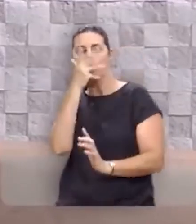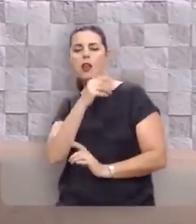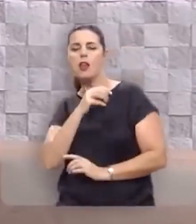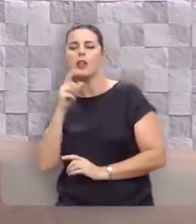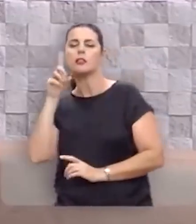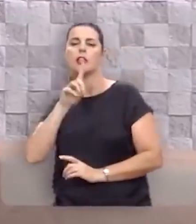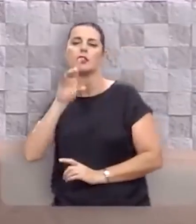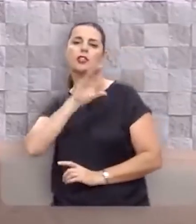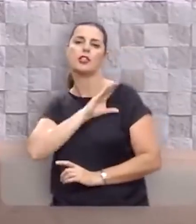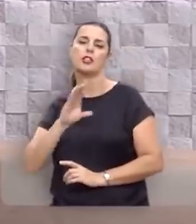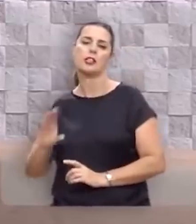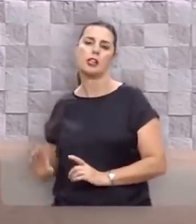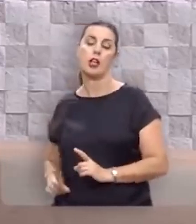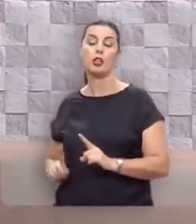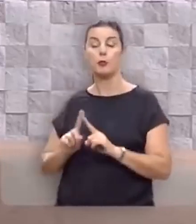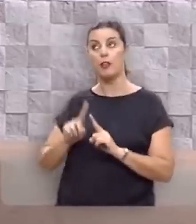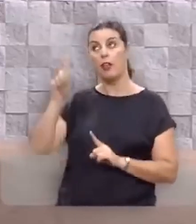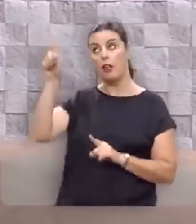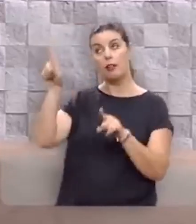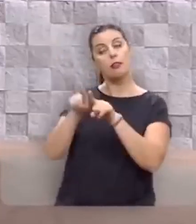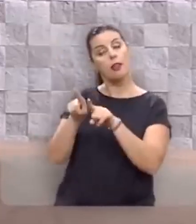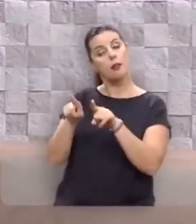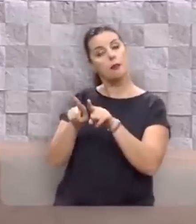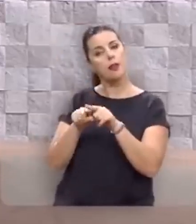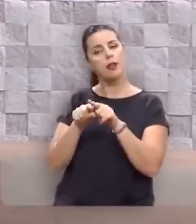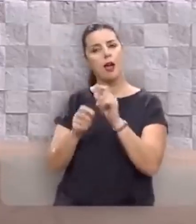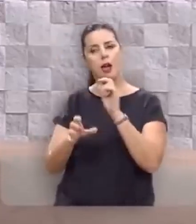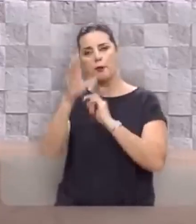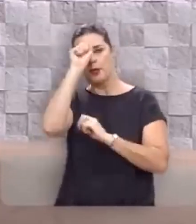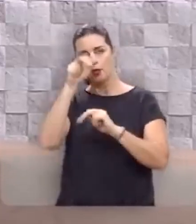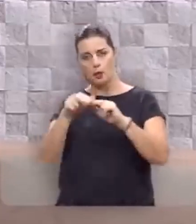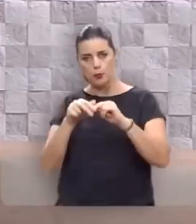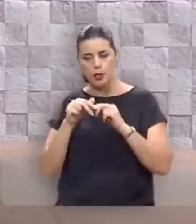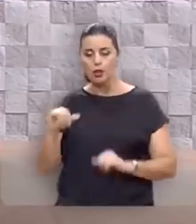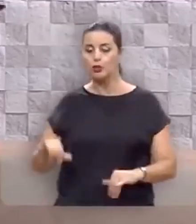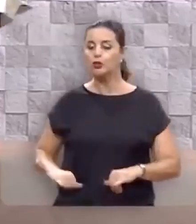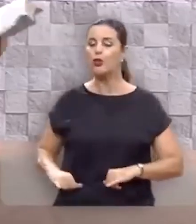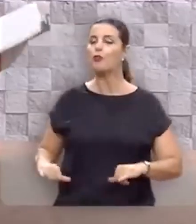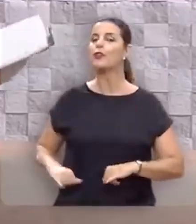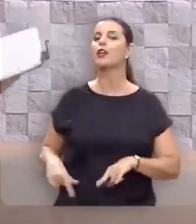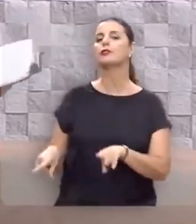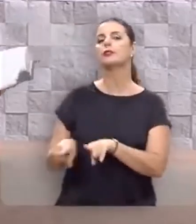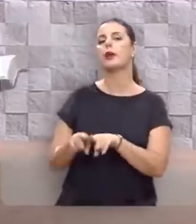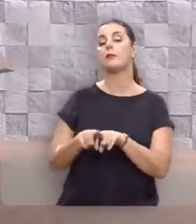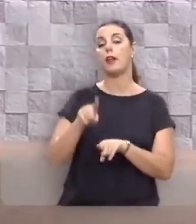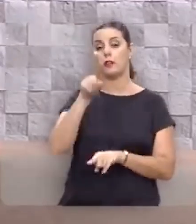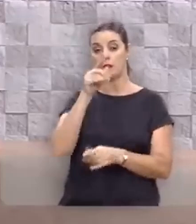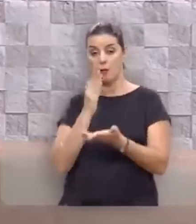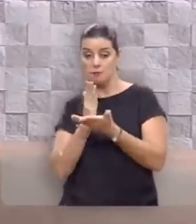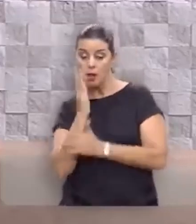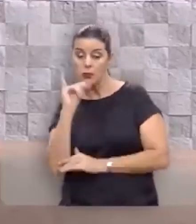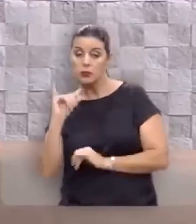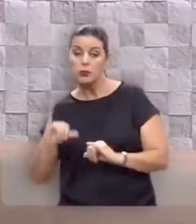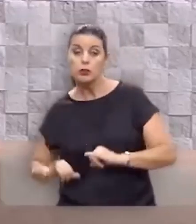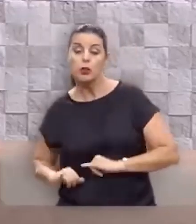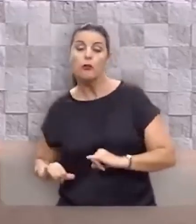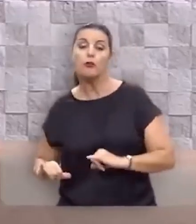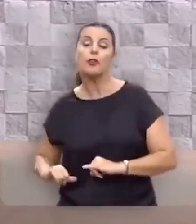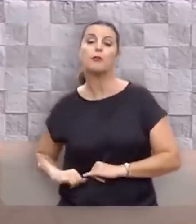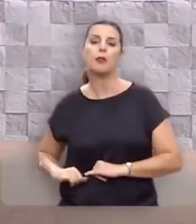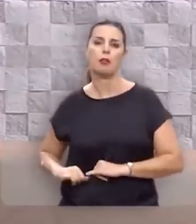Cristo, porque Ele também aprendeu pelas coisas que sofreu. Então, quando você passa pelo sofrimento,